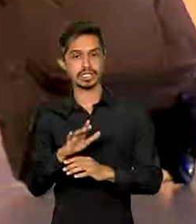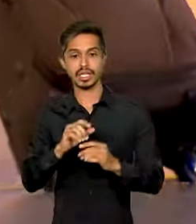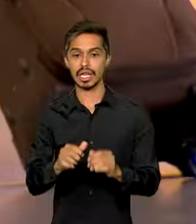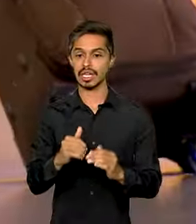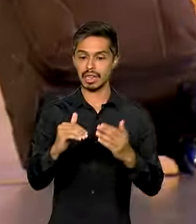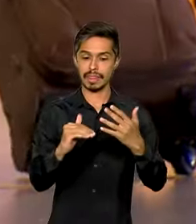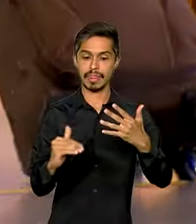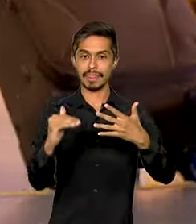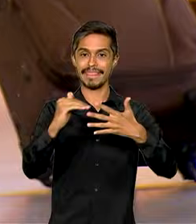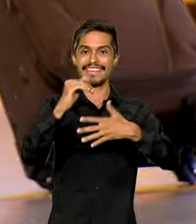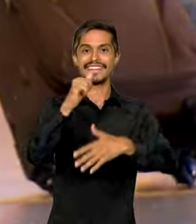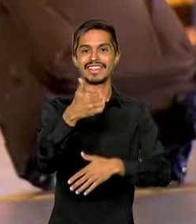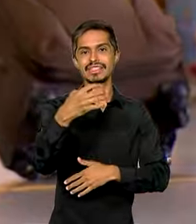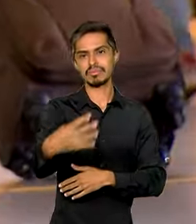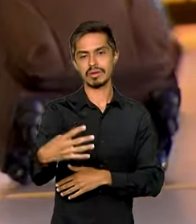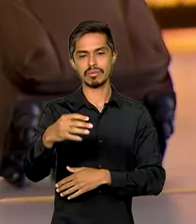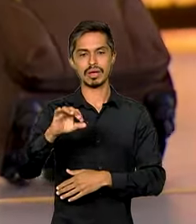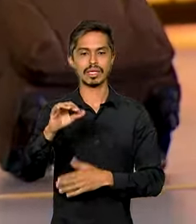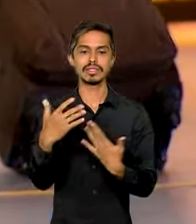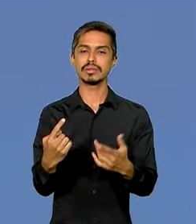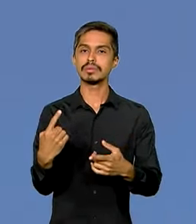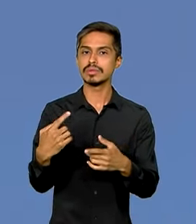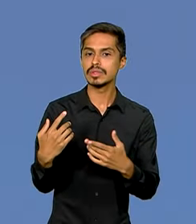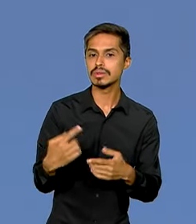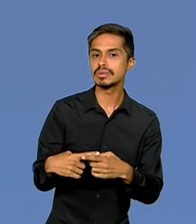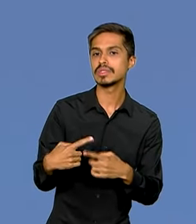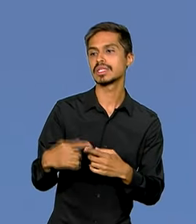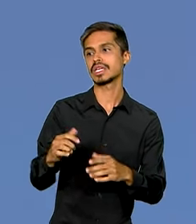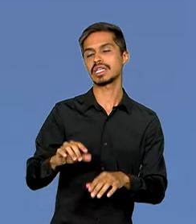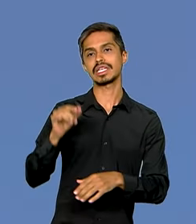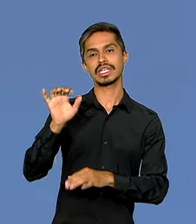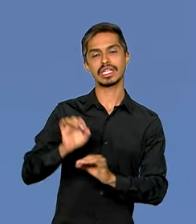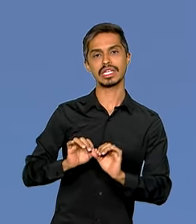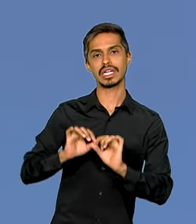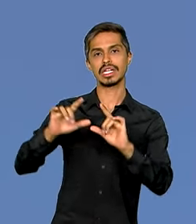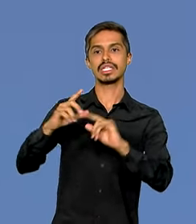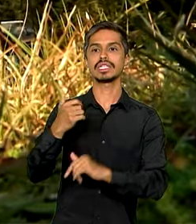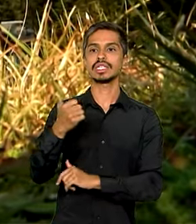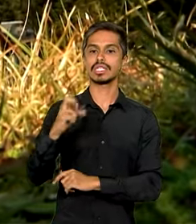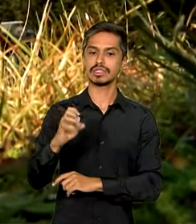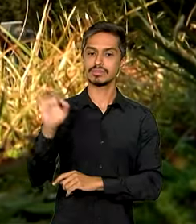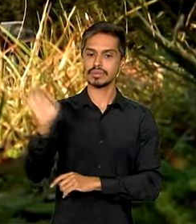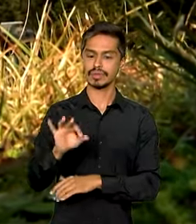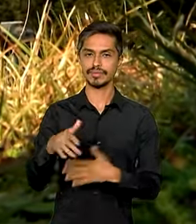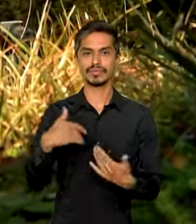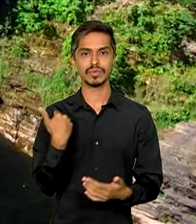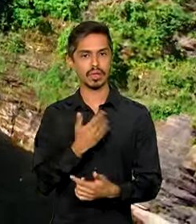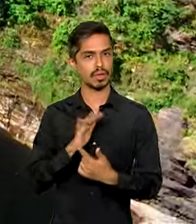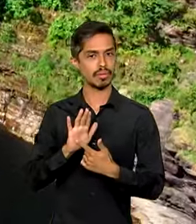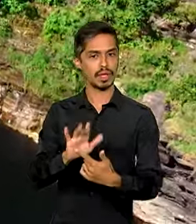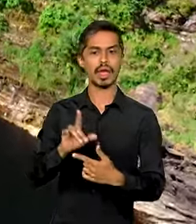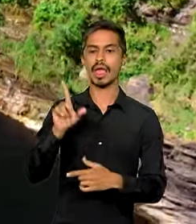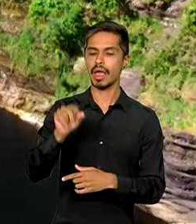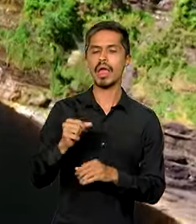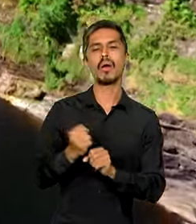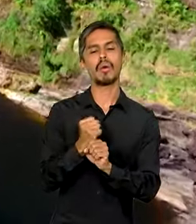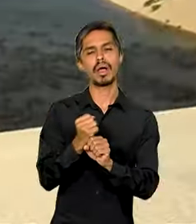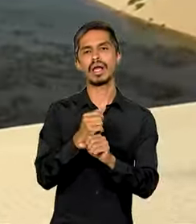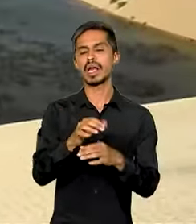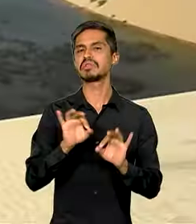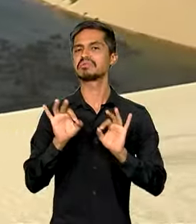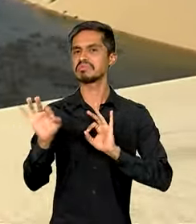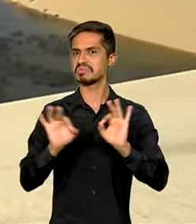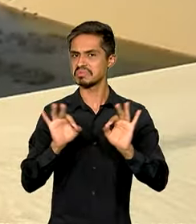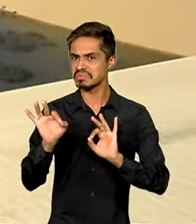14ª posição, um crescimento de 15%. Em 2023, a gente já até falou aqui, foi um ano de recordes no turismo